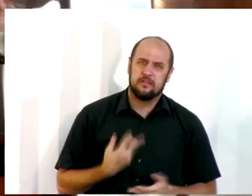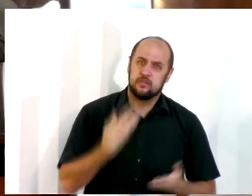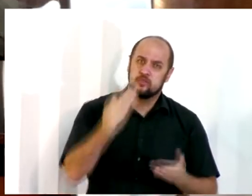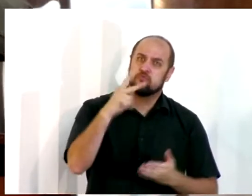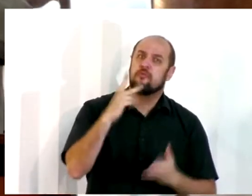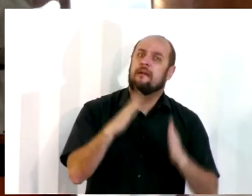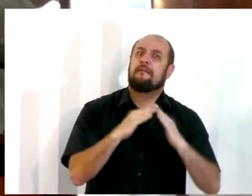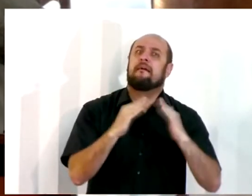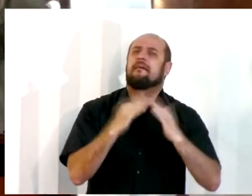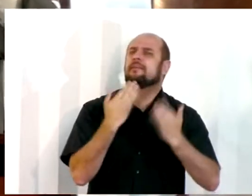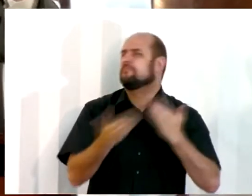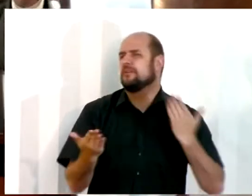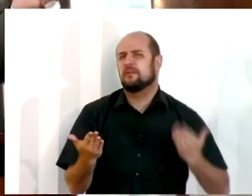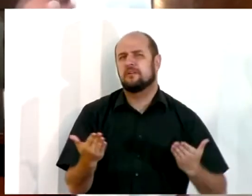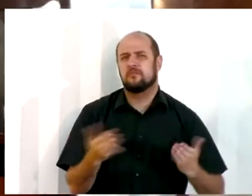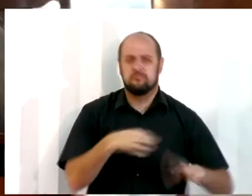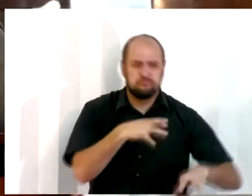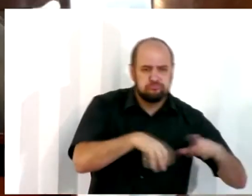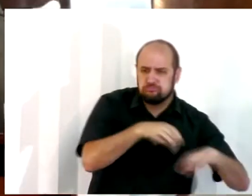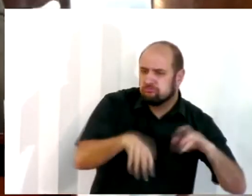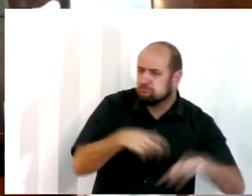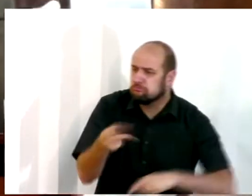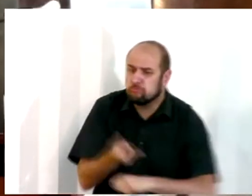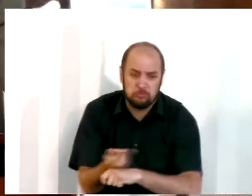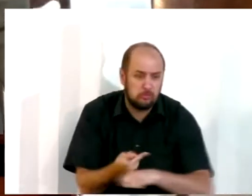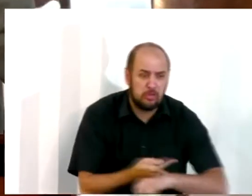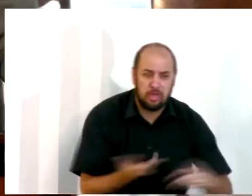Será que a palavra de Deus está perdida dentro da nossa igreja?